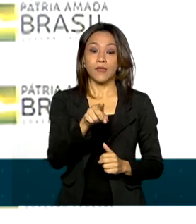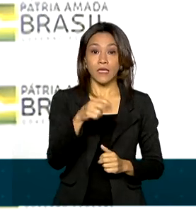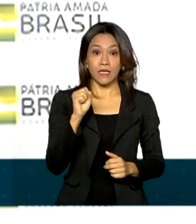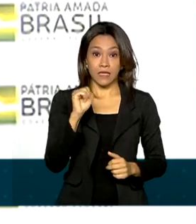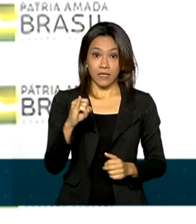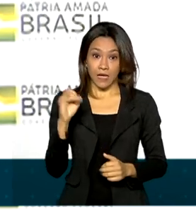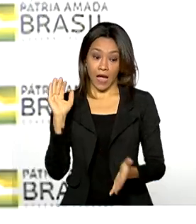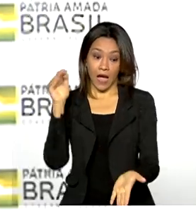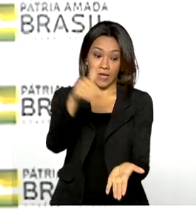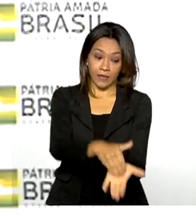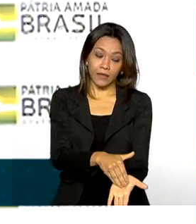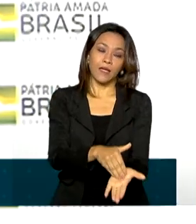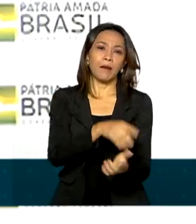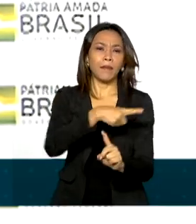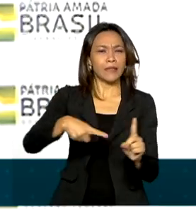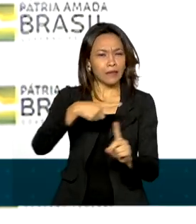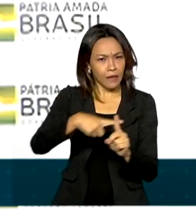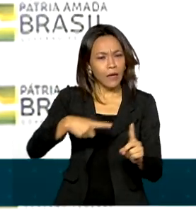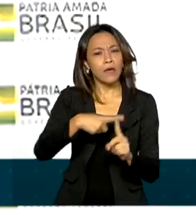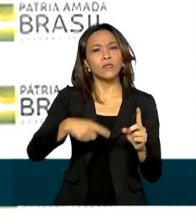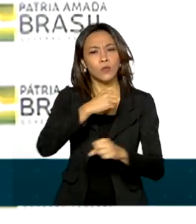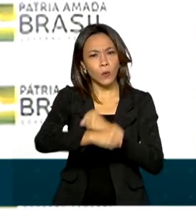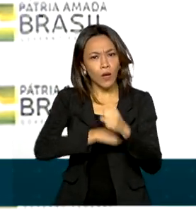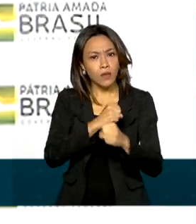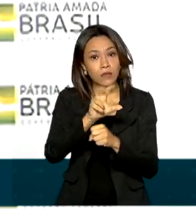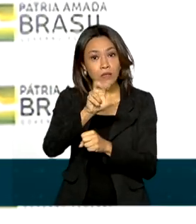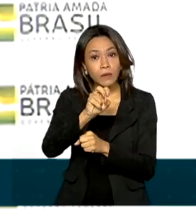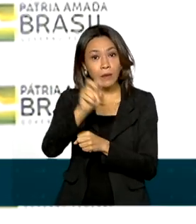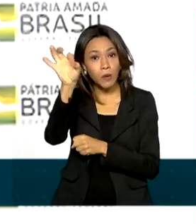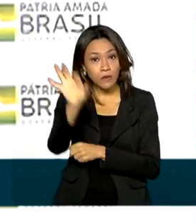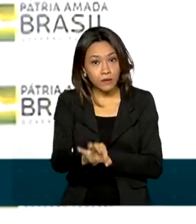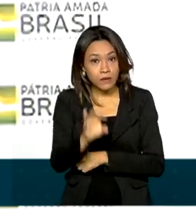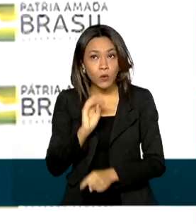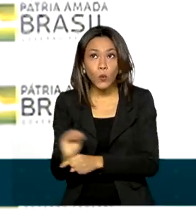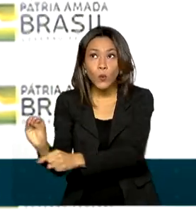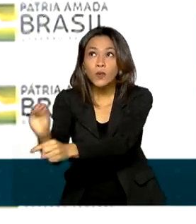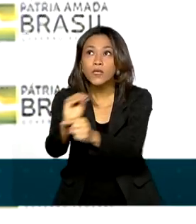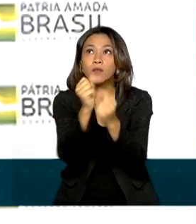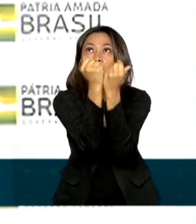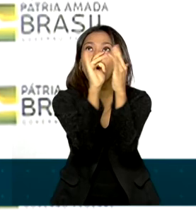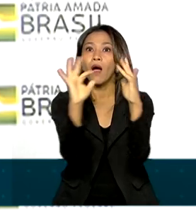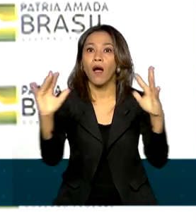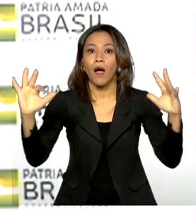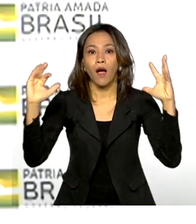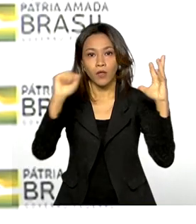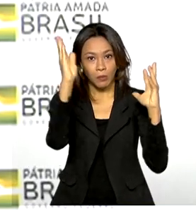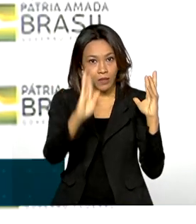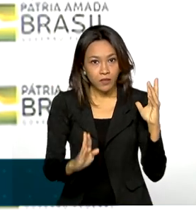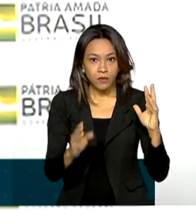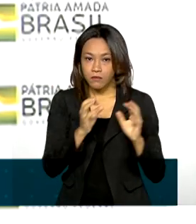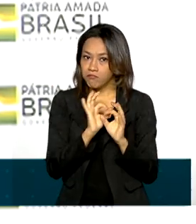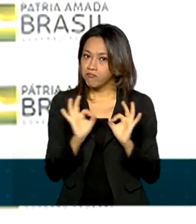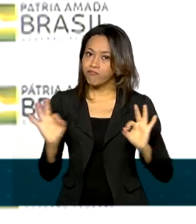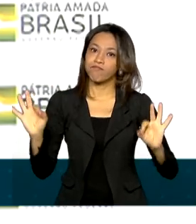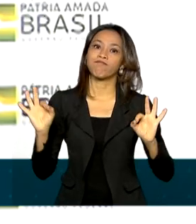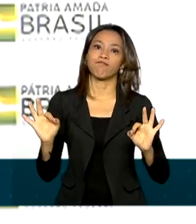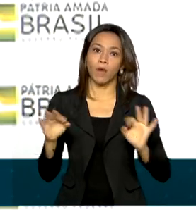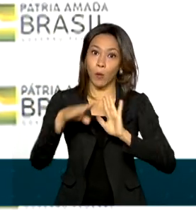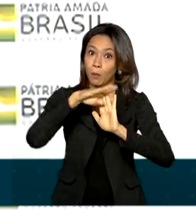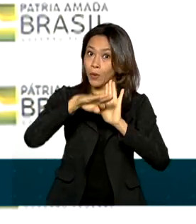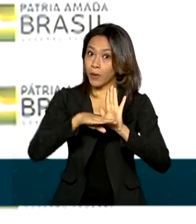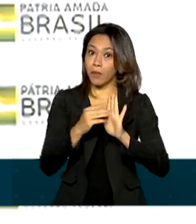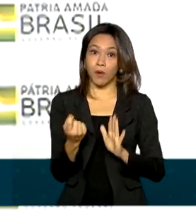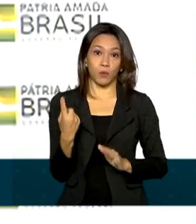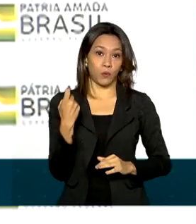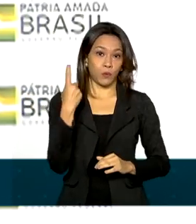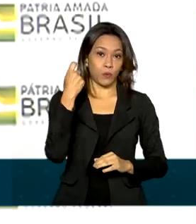o meio do ano com cerca de 50% das unidades de conservação, será um grande feito. E é um programa inédito, que